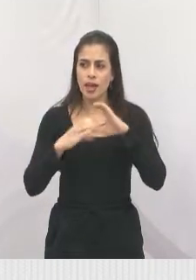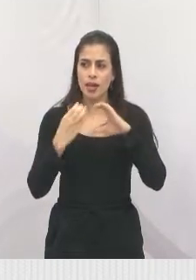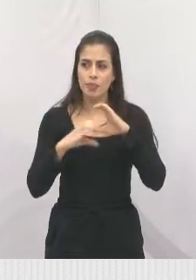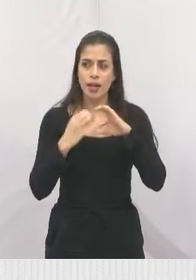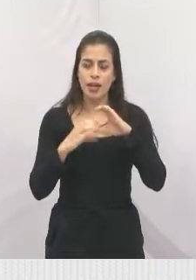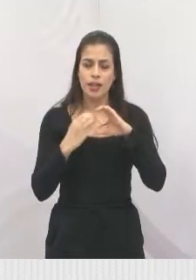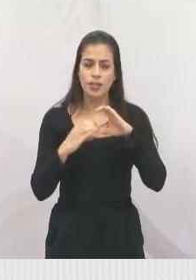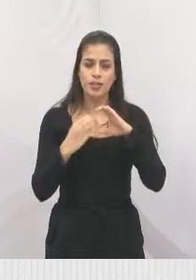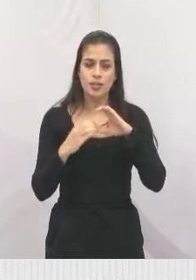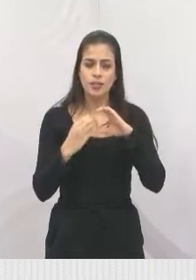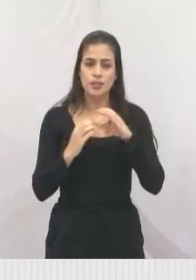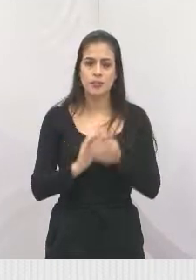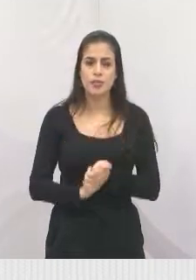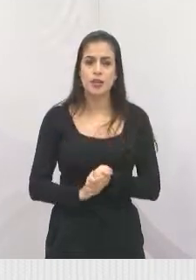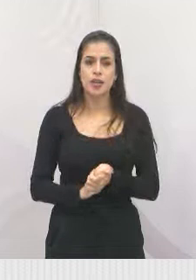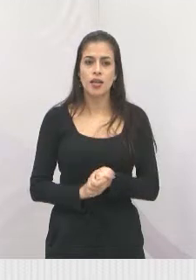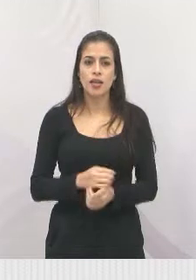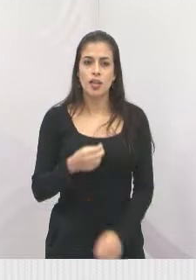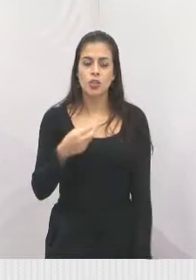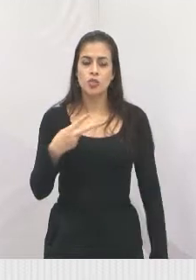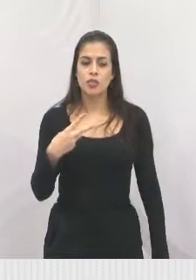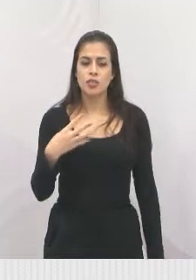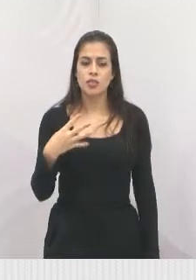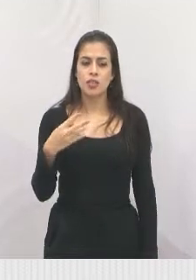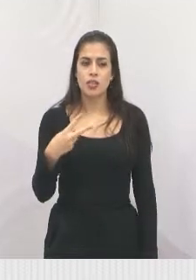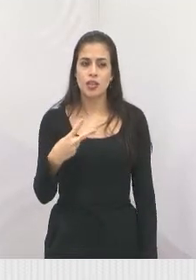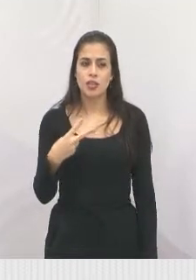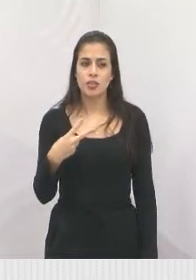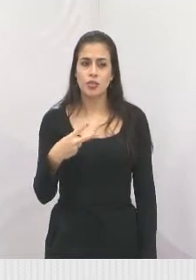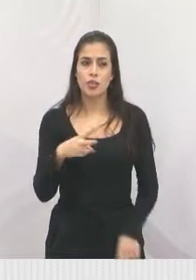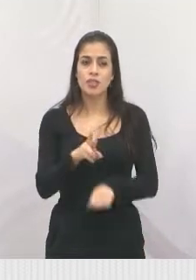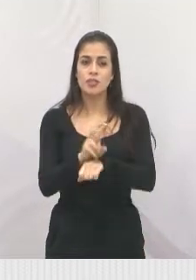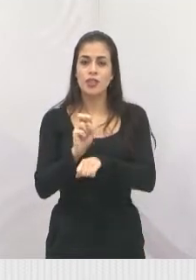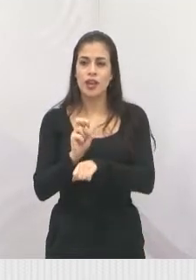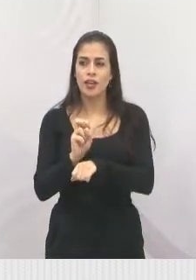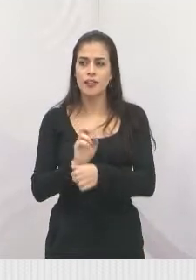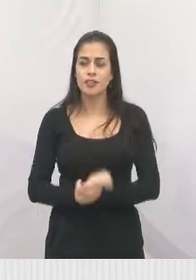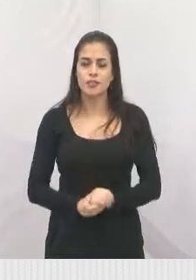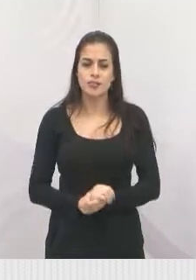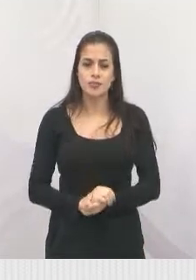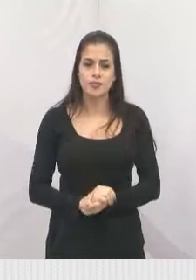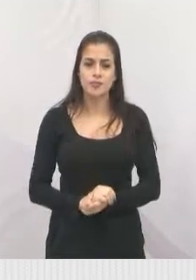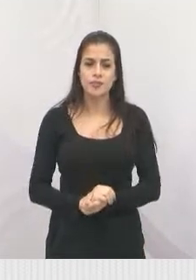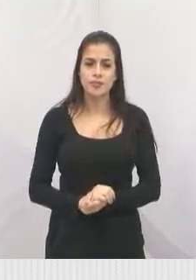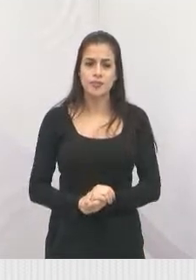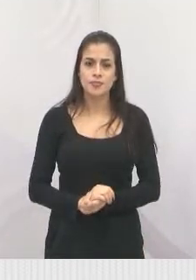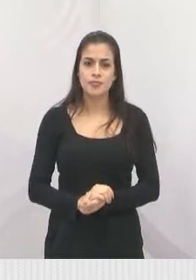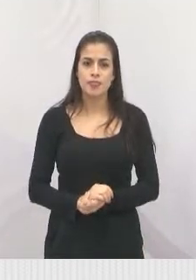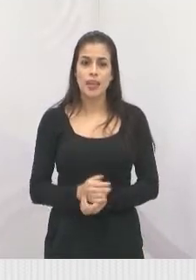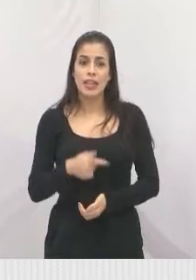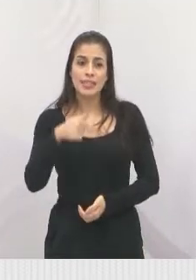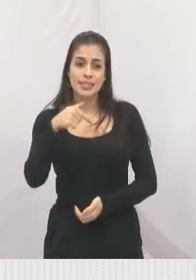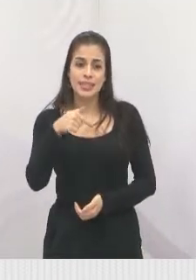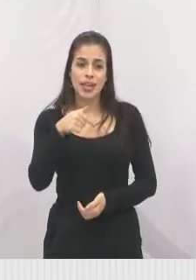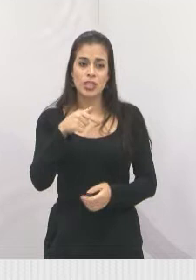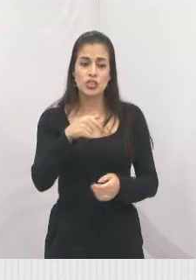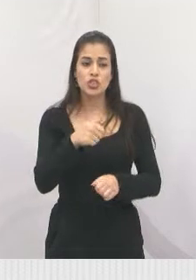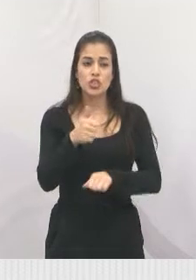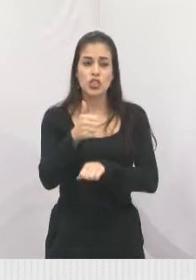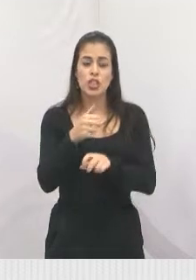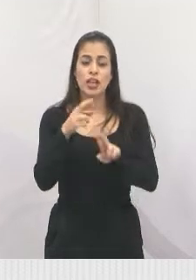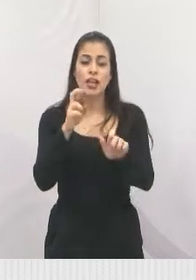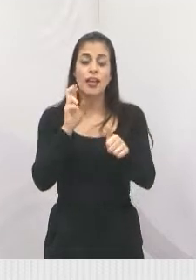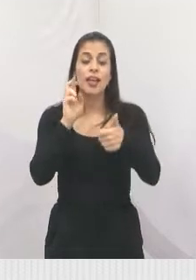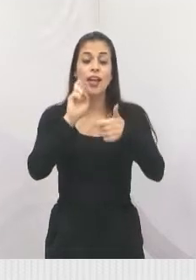vagas, sendo sete cargos na Secretaria de Educação. E as inscrições vão até as 23